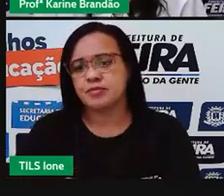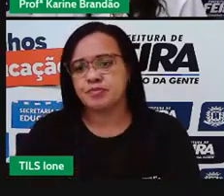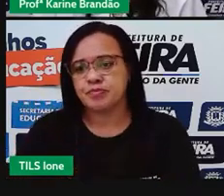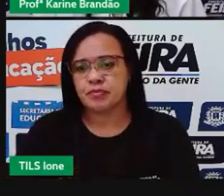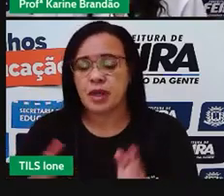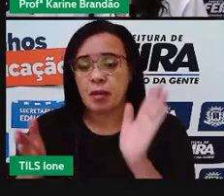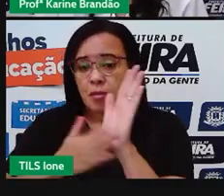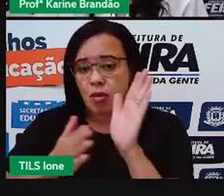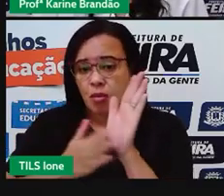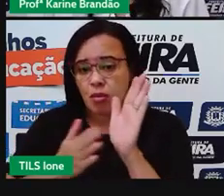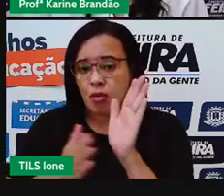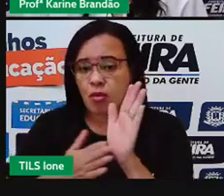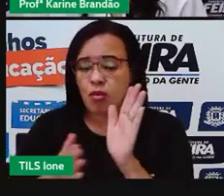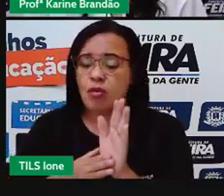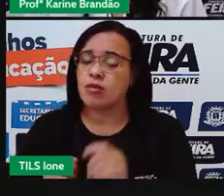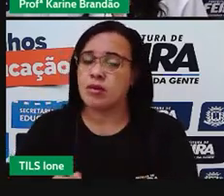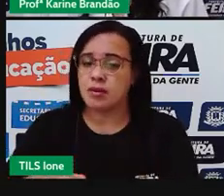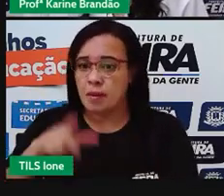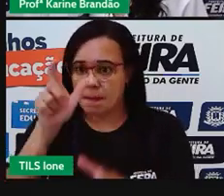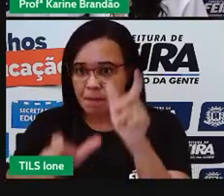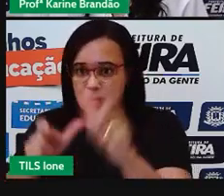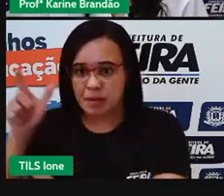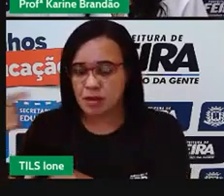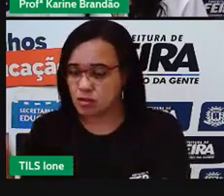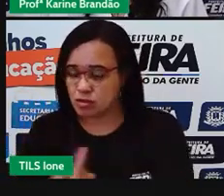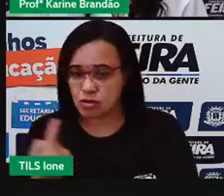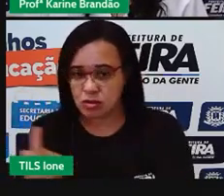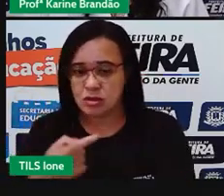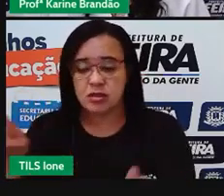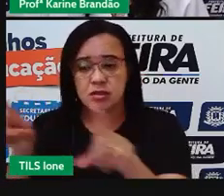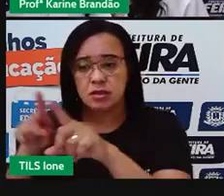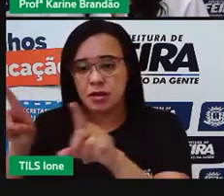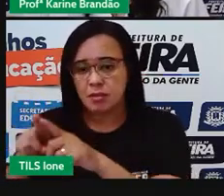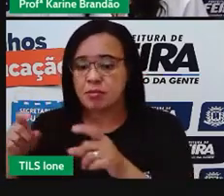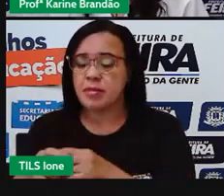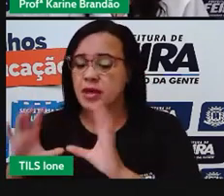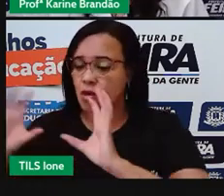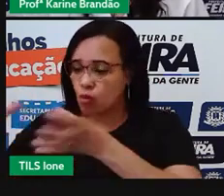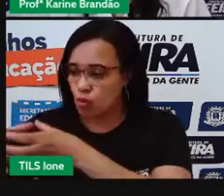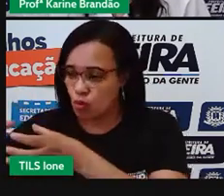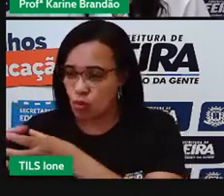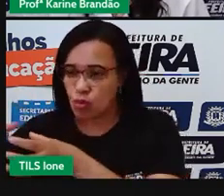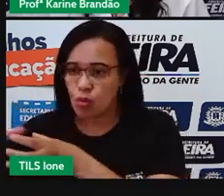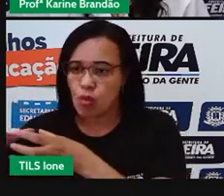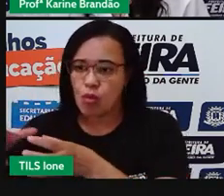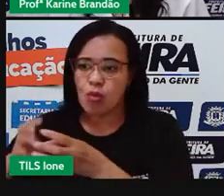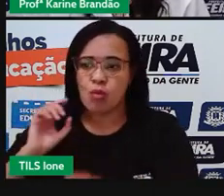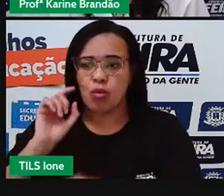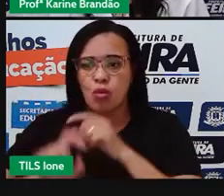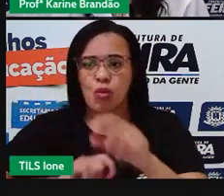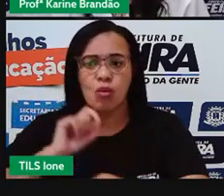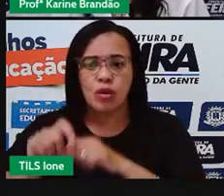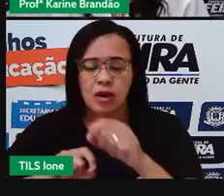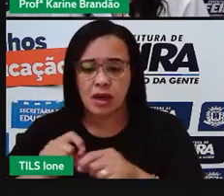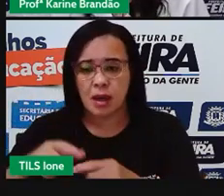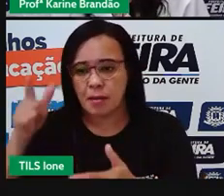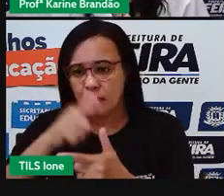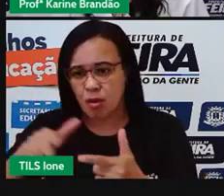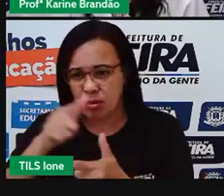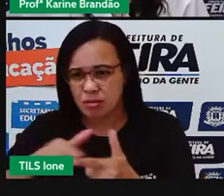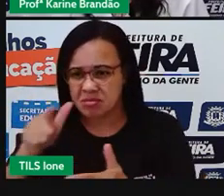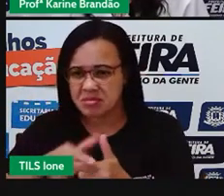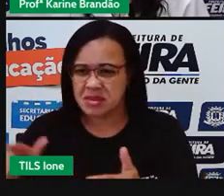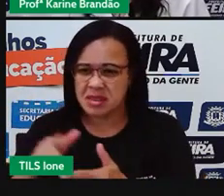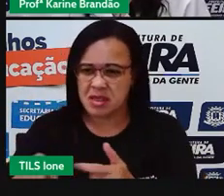problemas ambientais da cidade ou da comunidade, com base na análise de ações sustentáveis bem